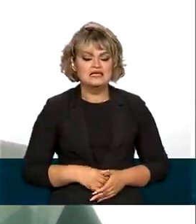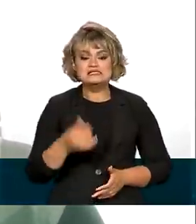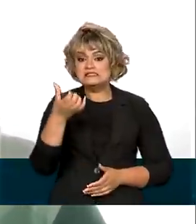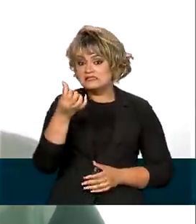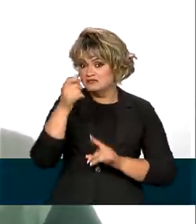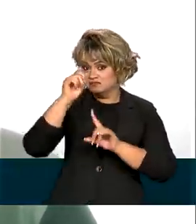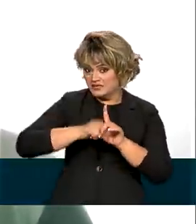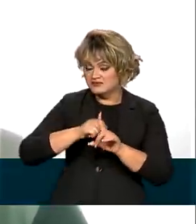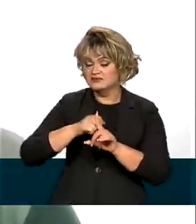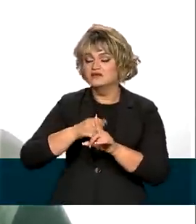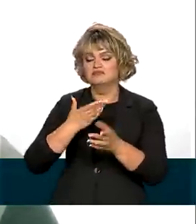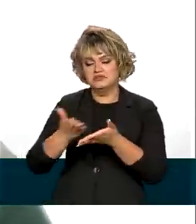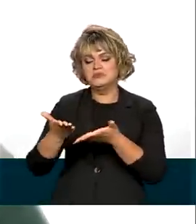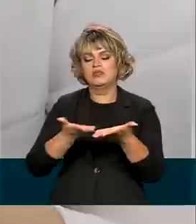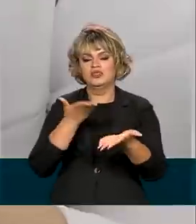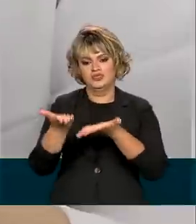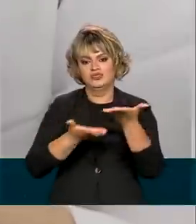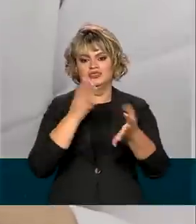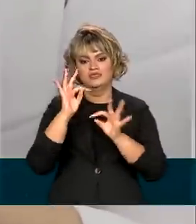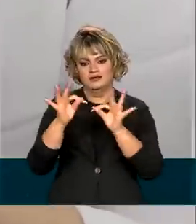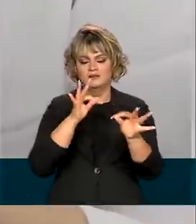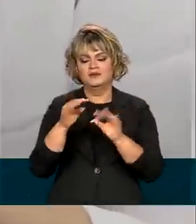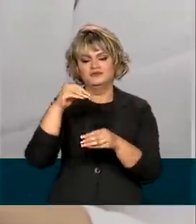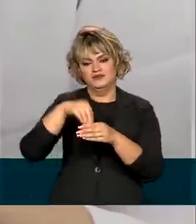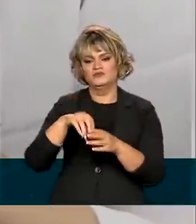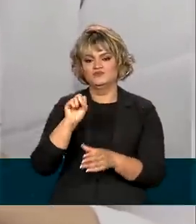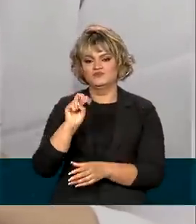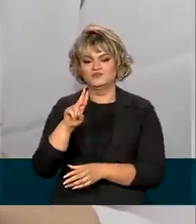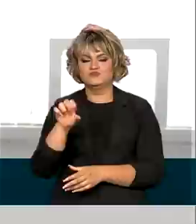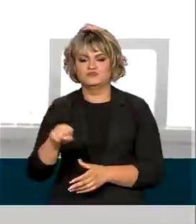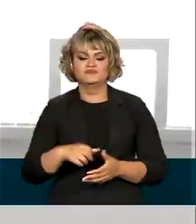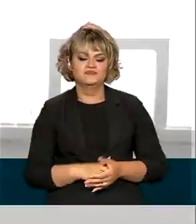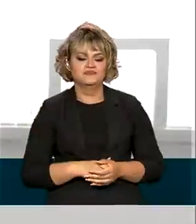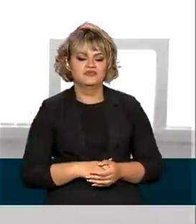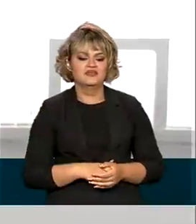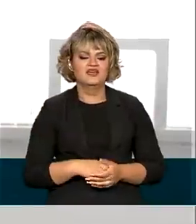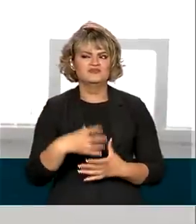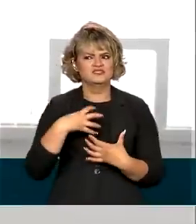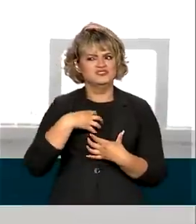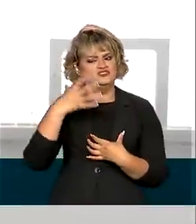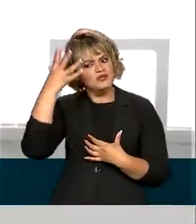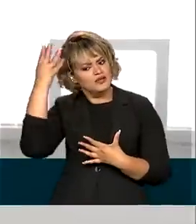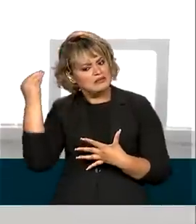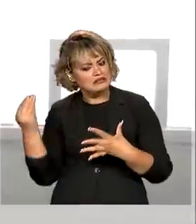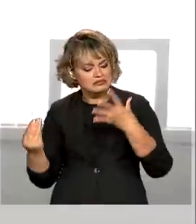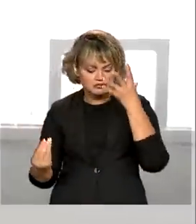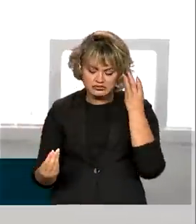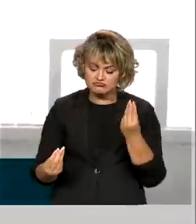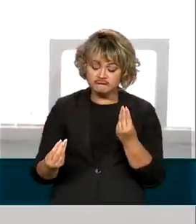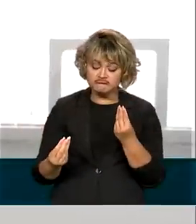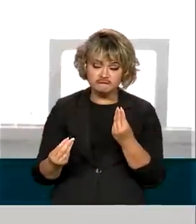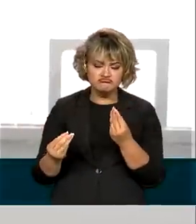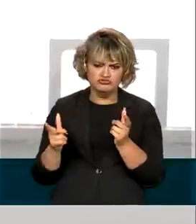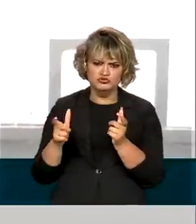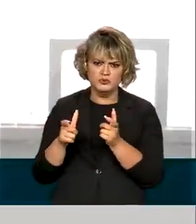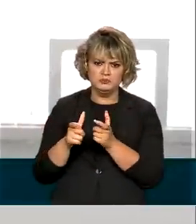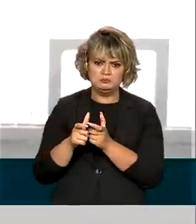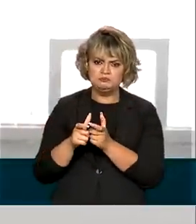seis meses, começou o tratamento no Sistema Único de Saúde. Senti que a queda de cabelo diminuiu